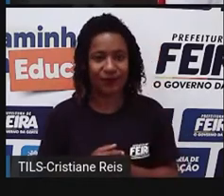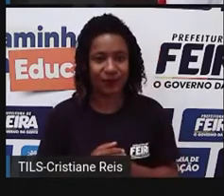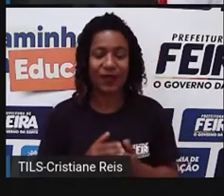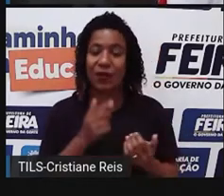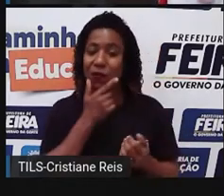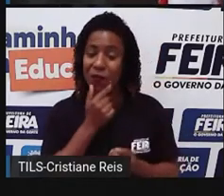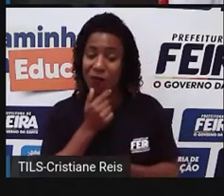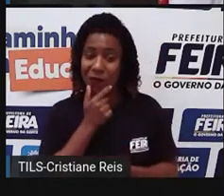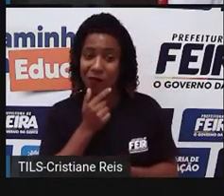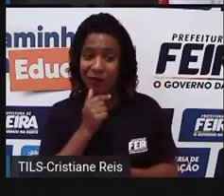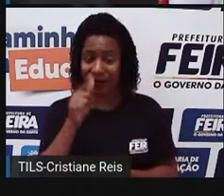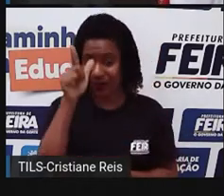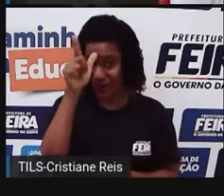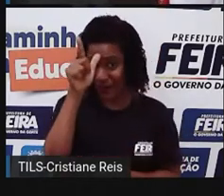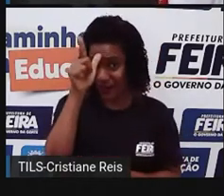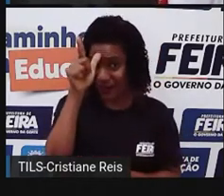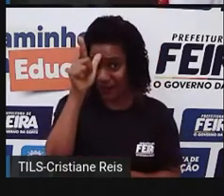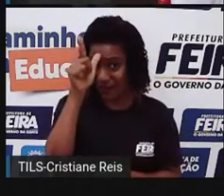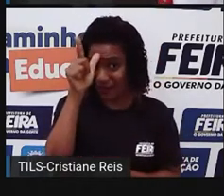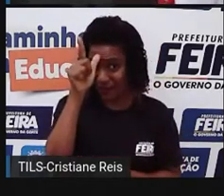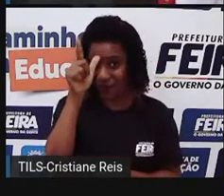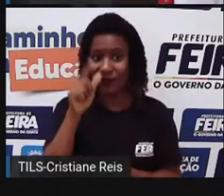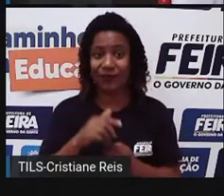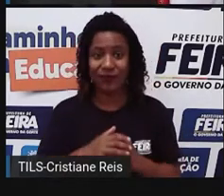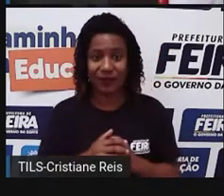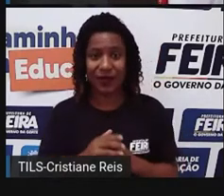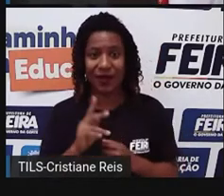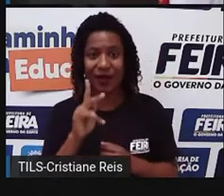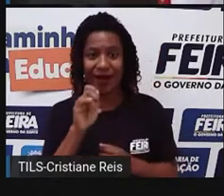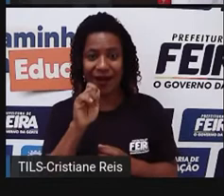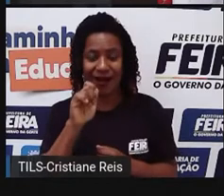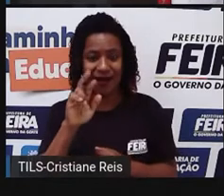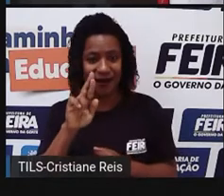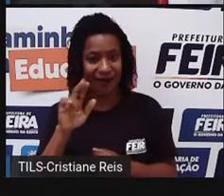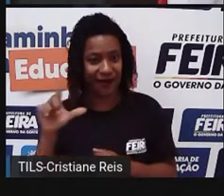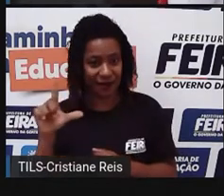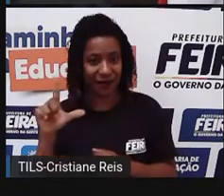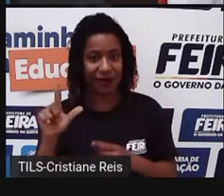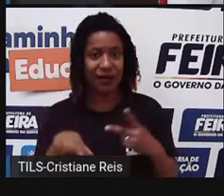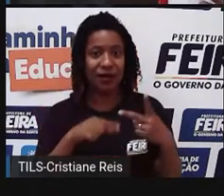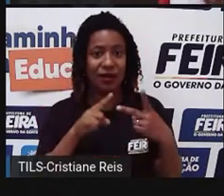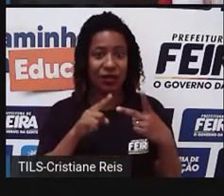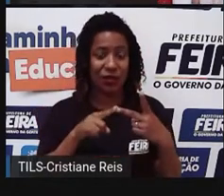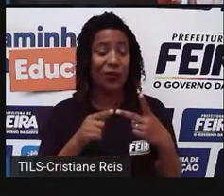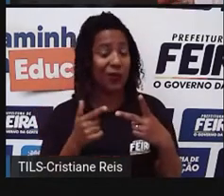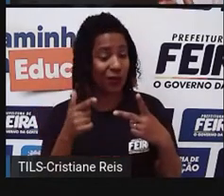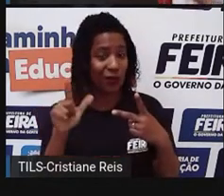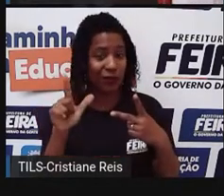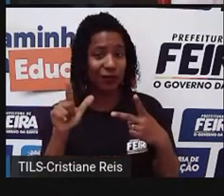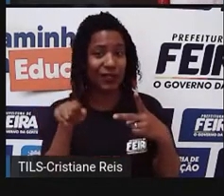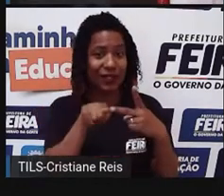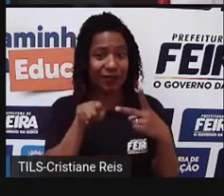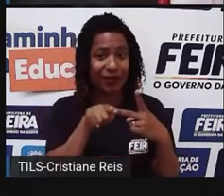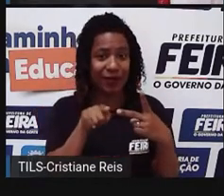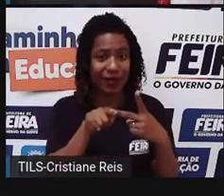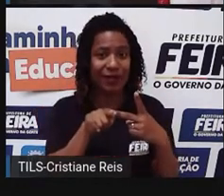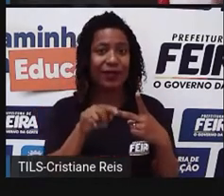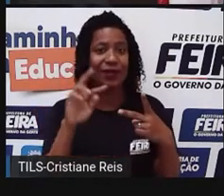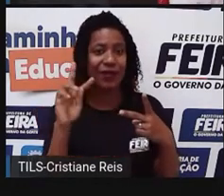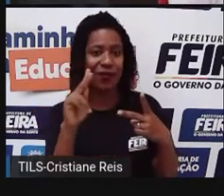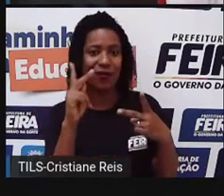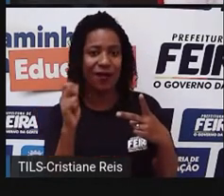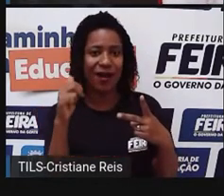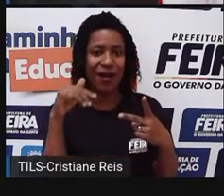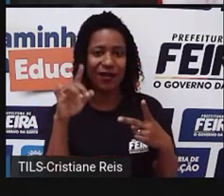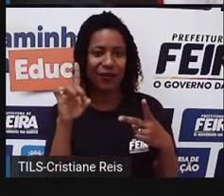Rochfer e o britânico, né, Ralf Forte, né, Mackinder, fundamentaram e